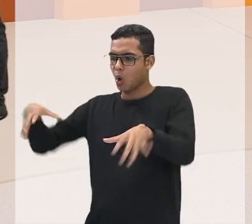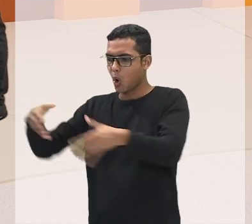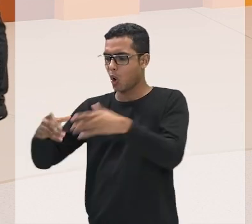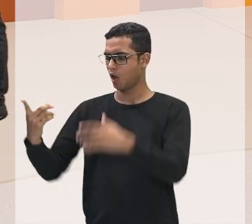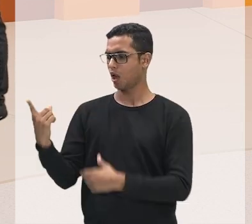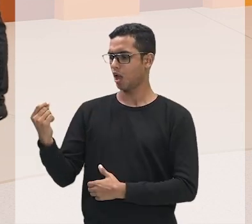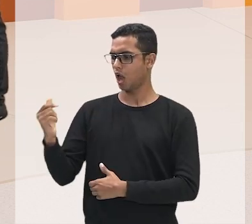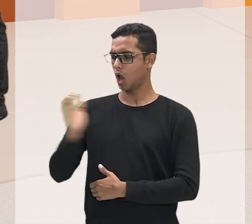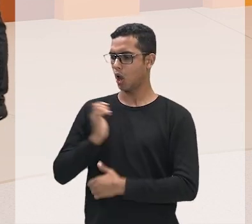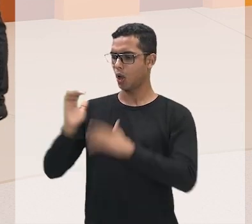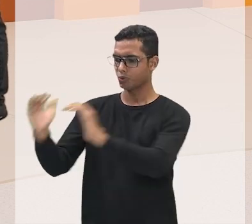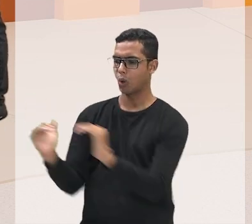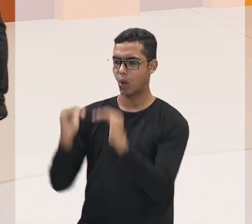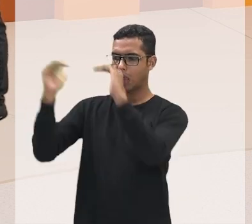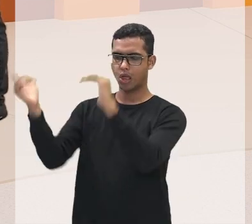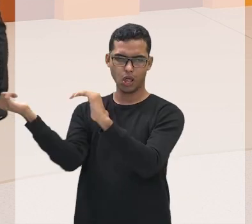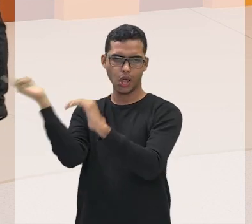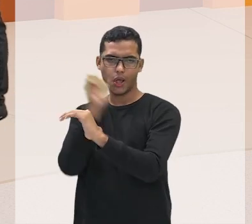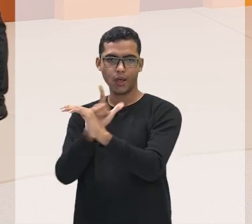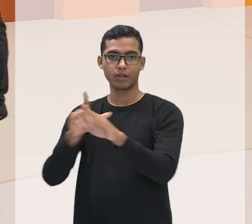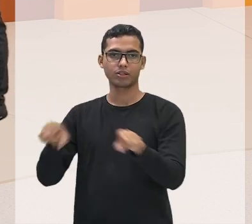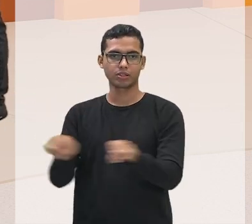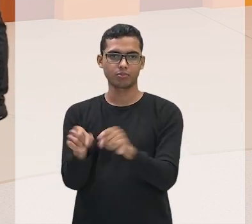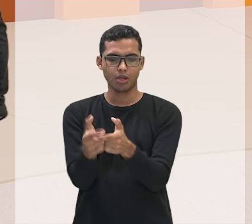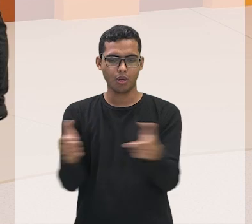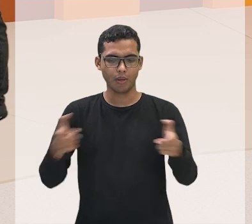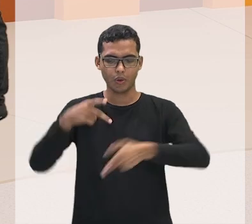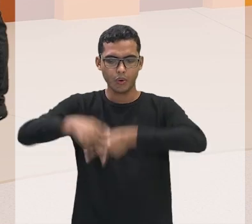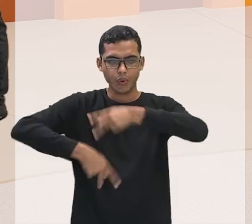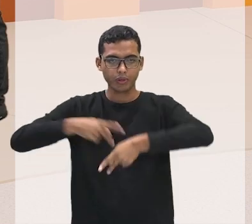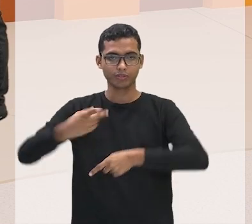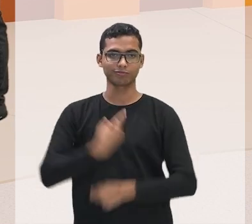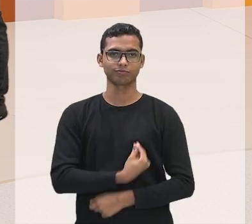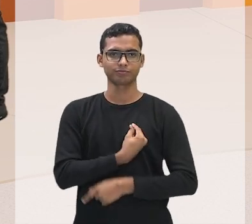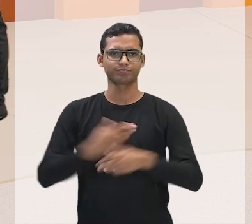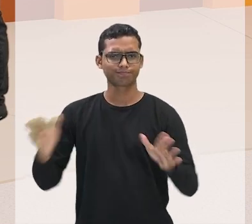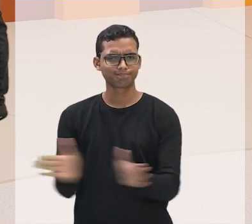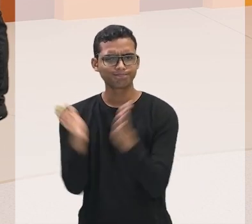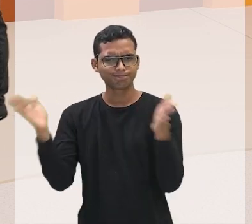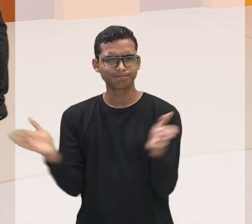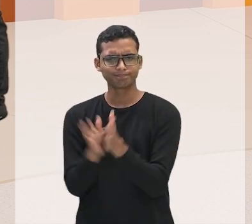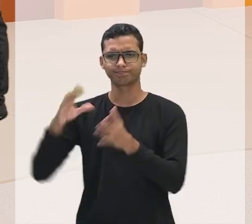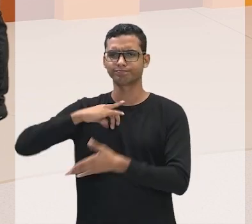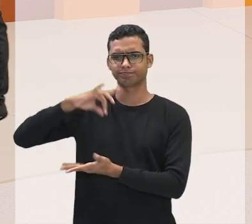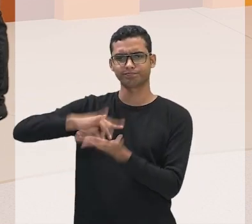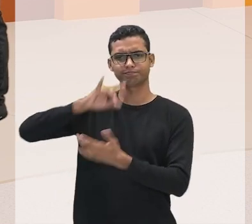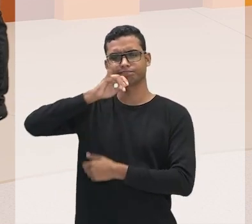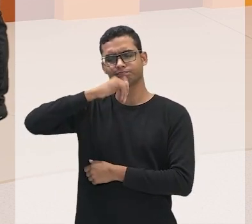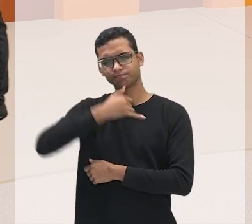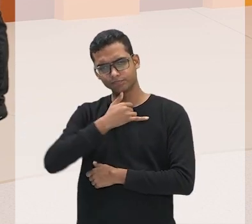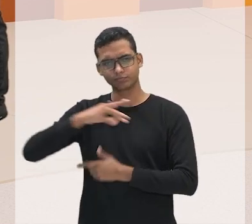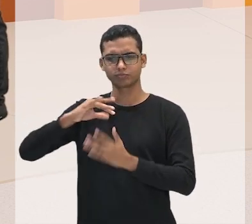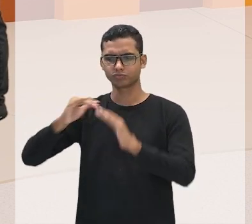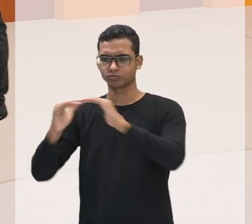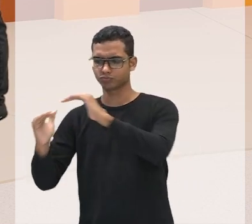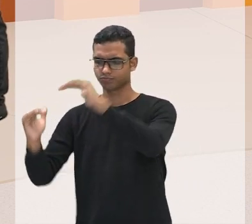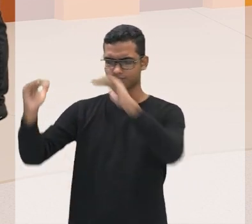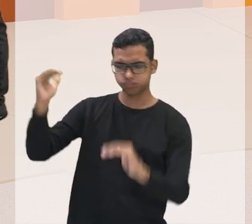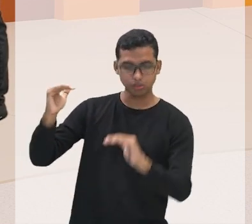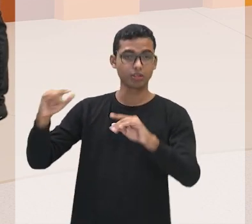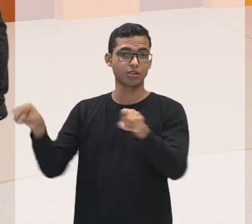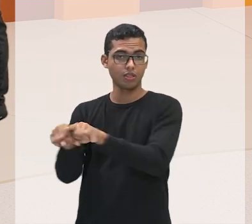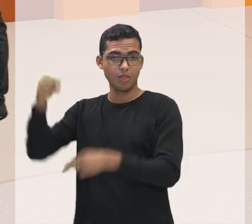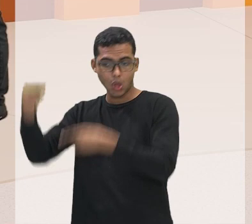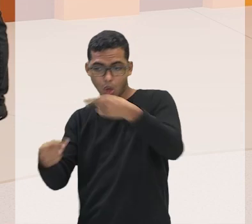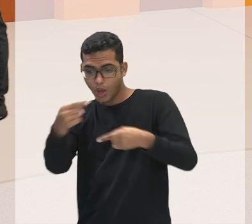parcela da população tenha uma vida social inferior. As políticas públicas adotadas